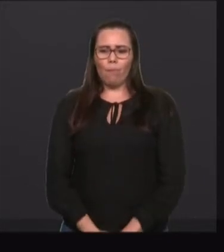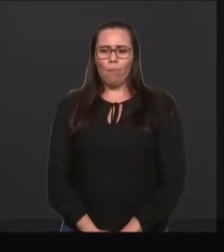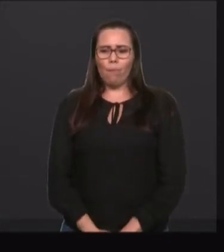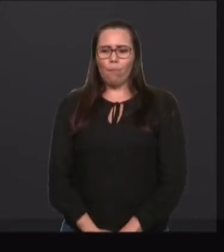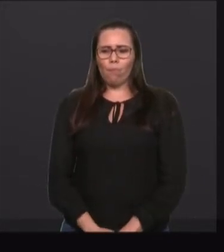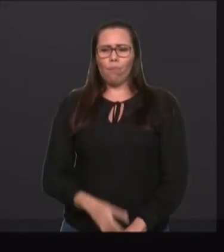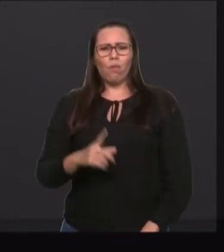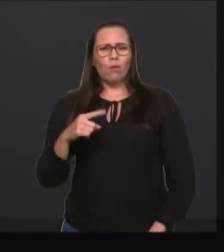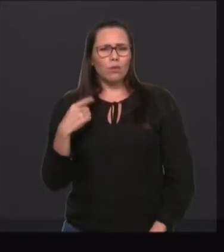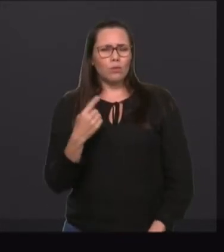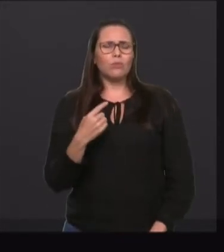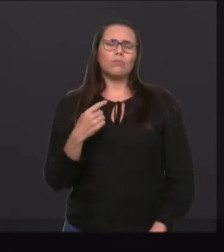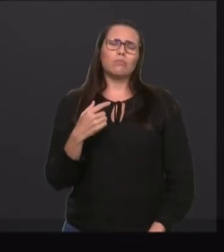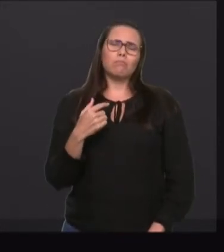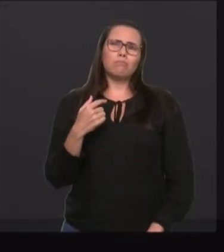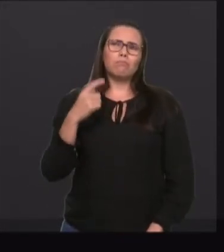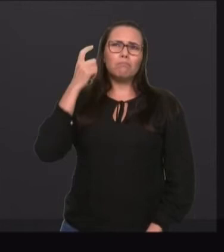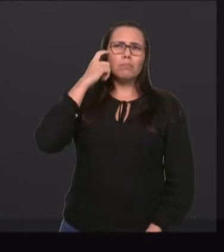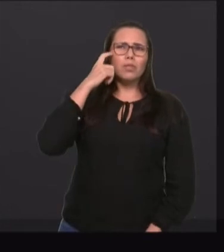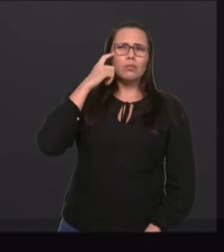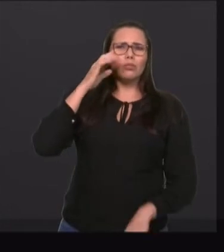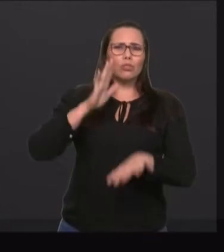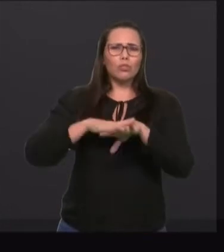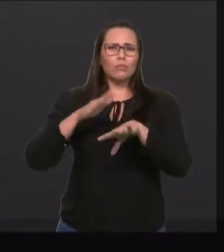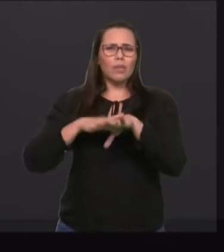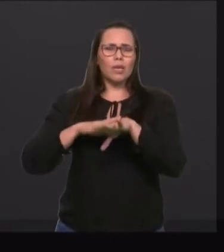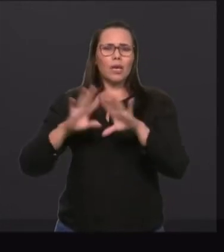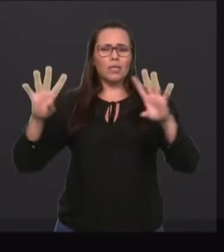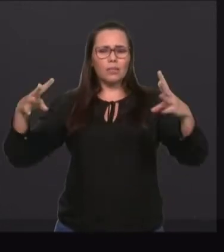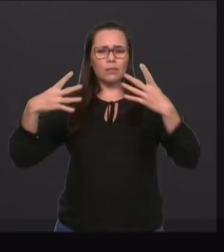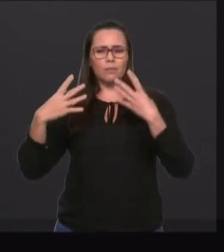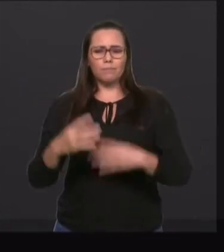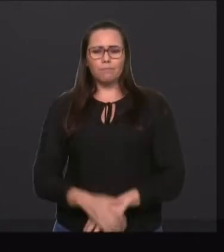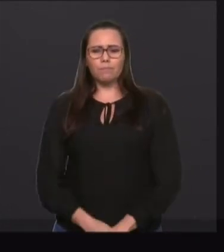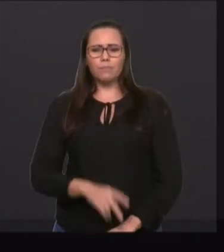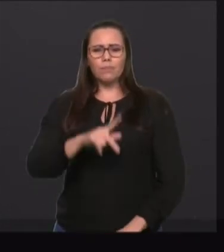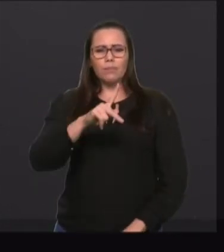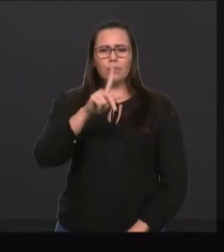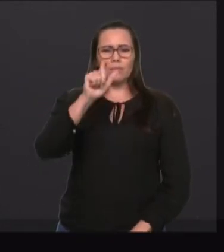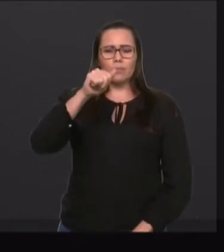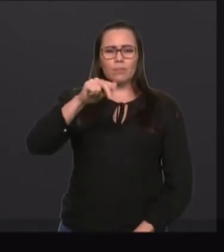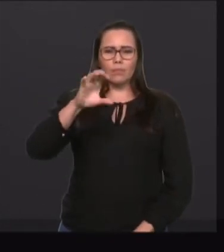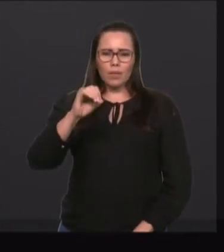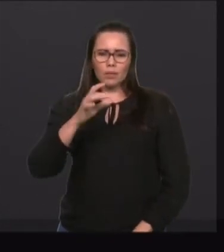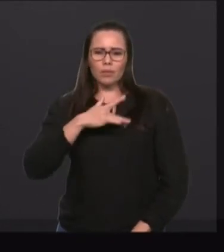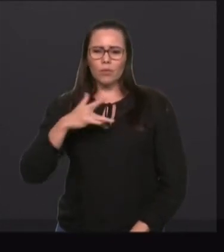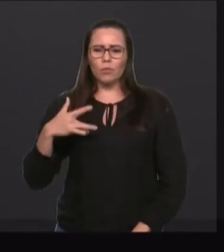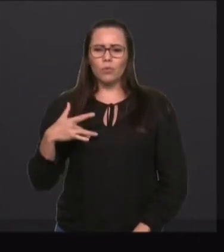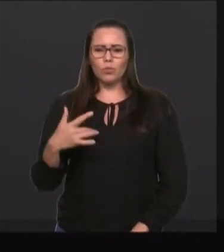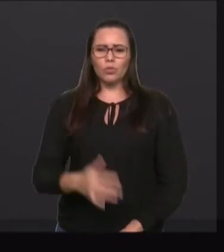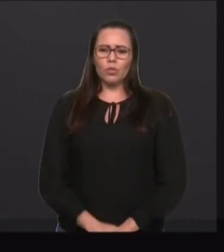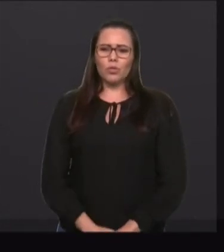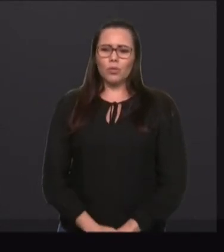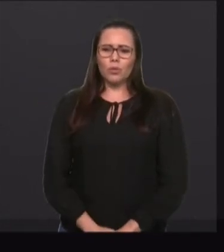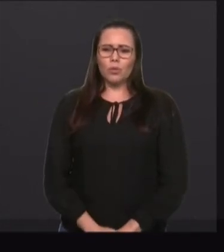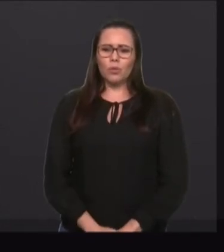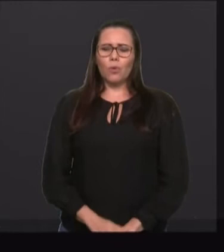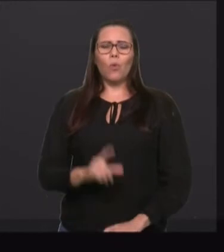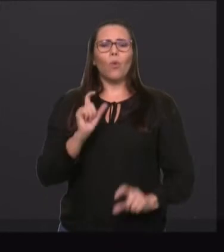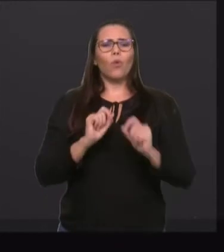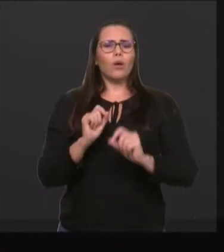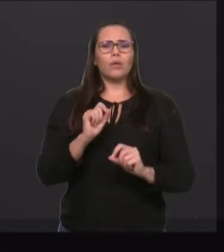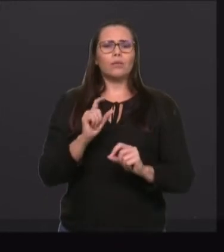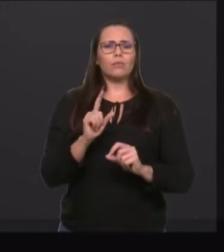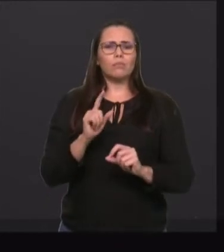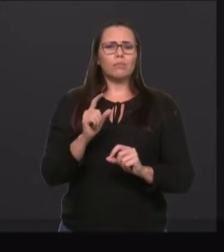preciso a gente alertar. Nem sempre os planos de saúde têm garantido aos pacientes com a Covid-19 o devido